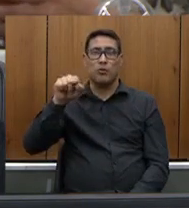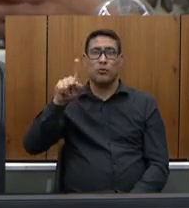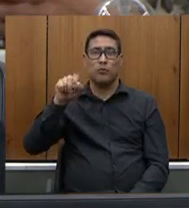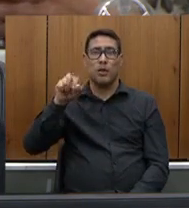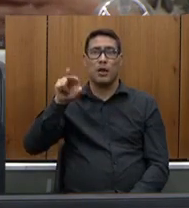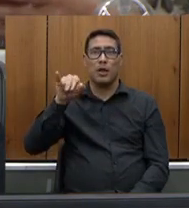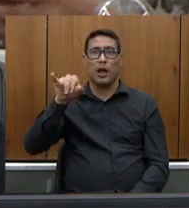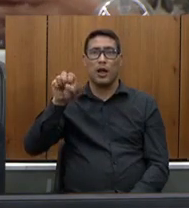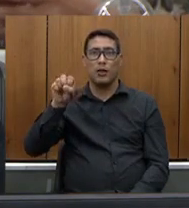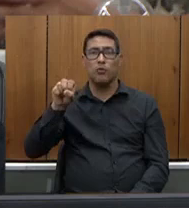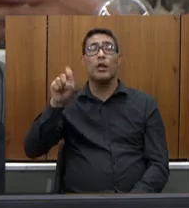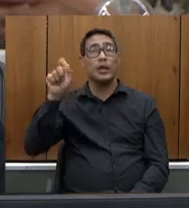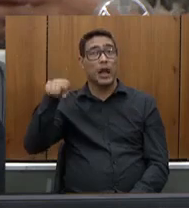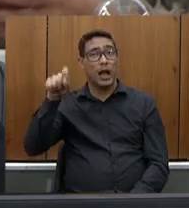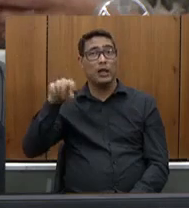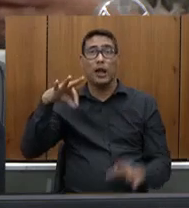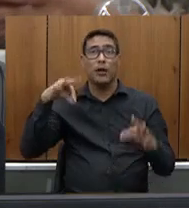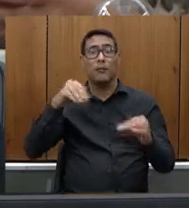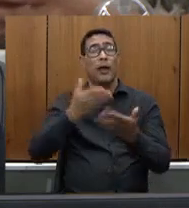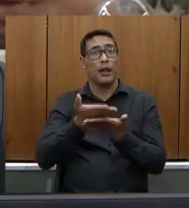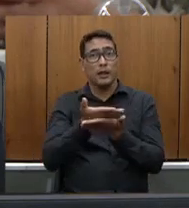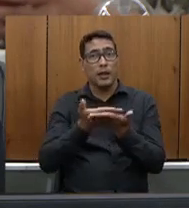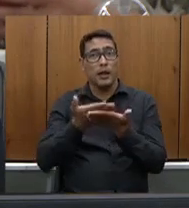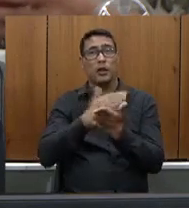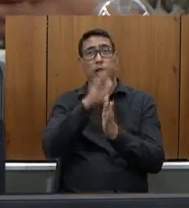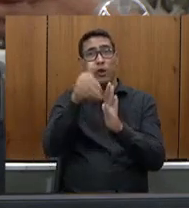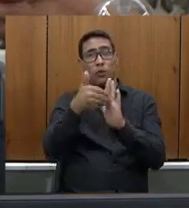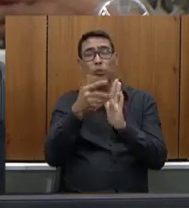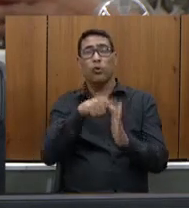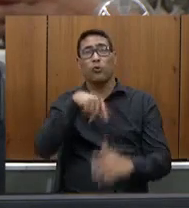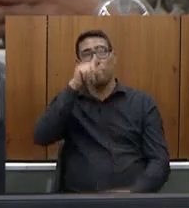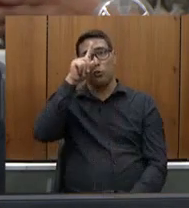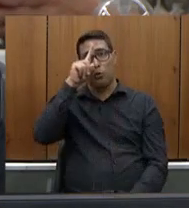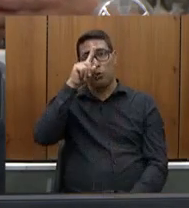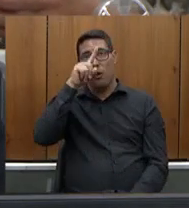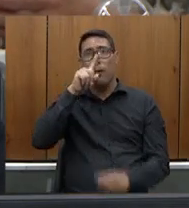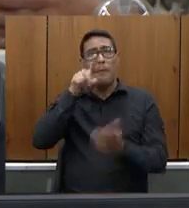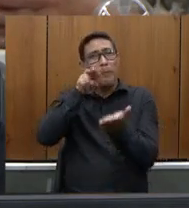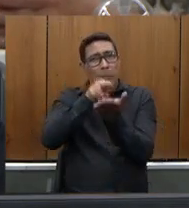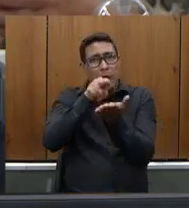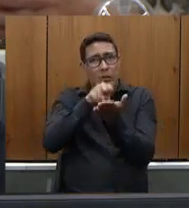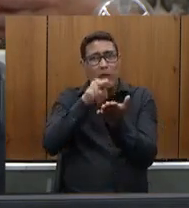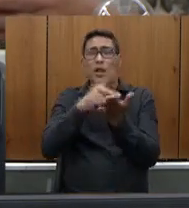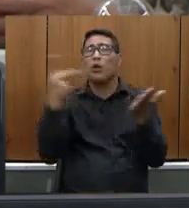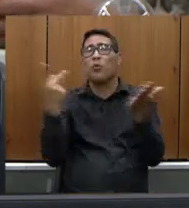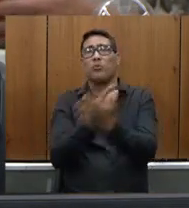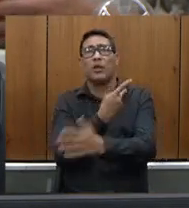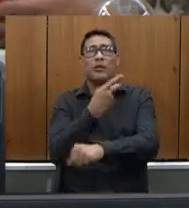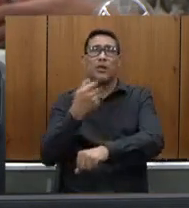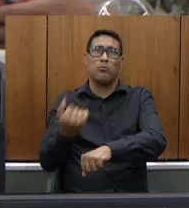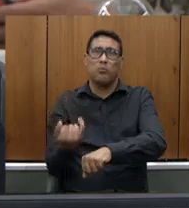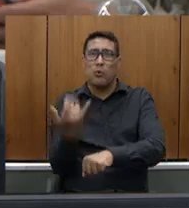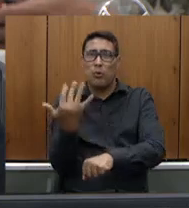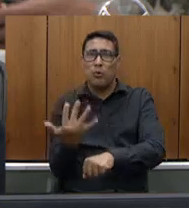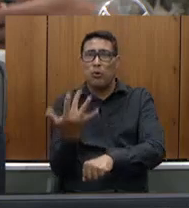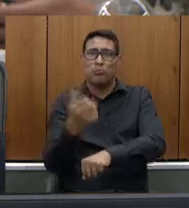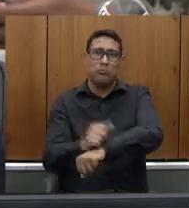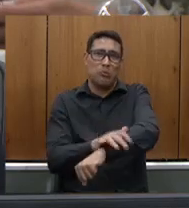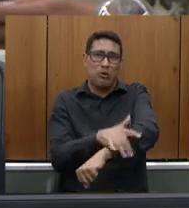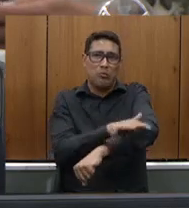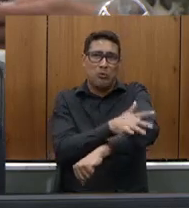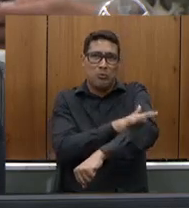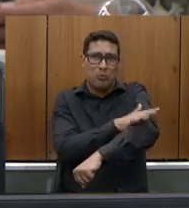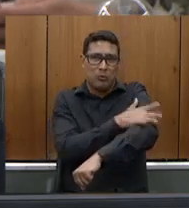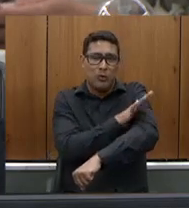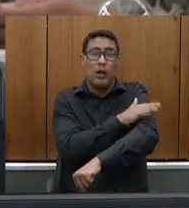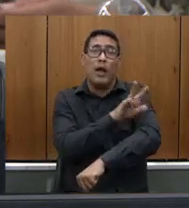quase todo paciente queimado caso precise transferir algum para João XXIII vai ser aquele que não tem jeito mas a maioria vai ser resolvido no